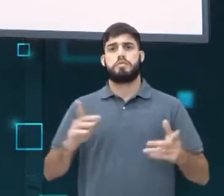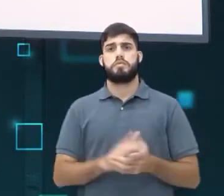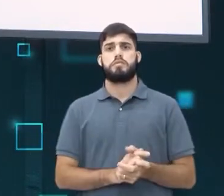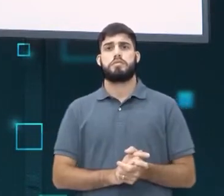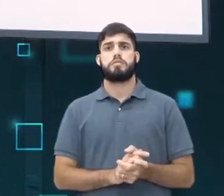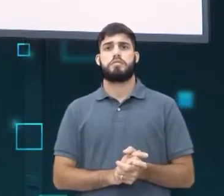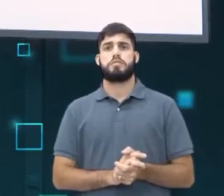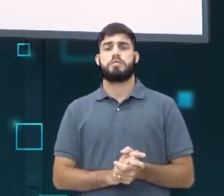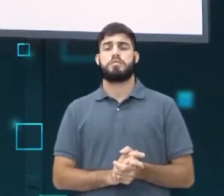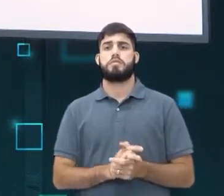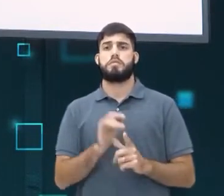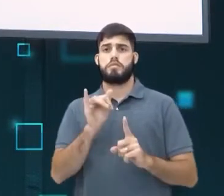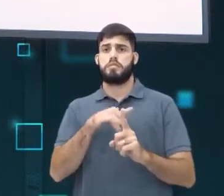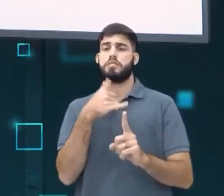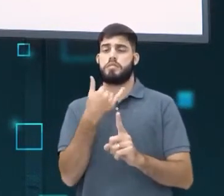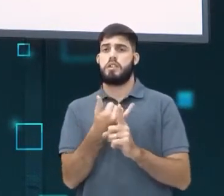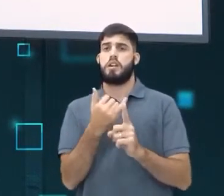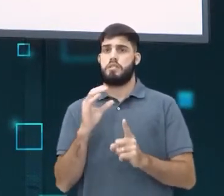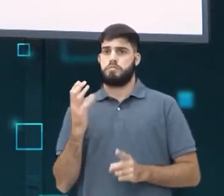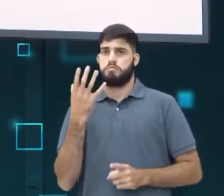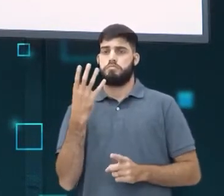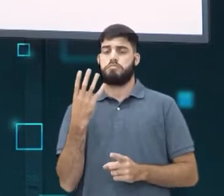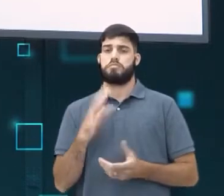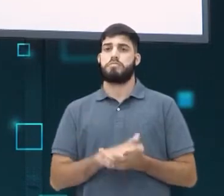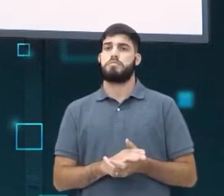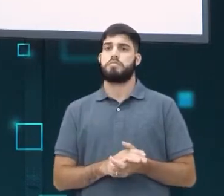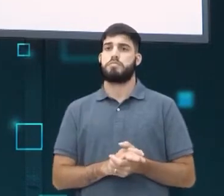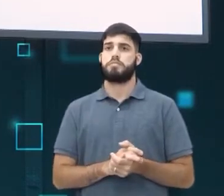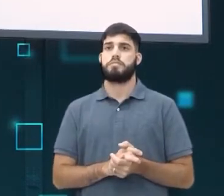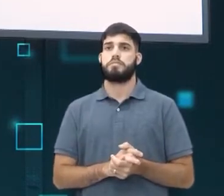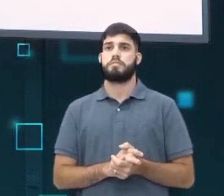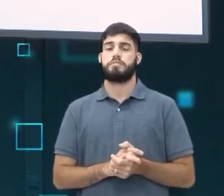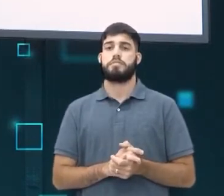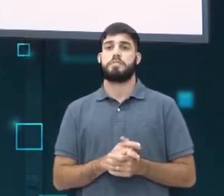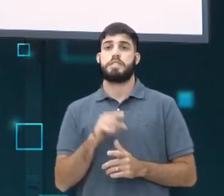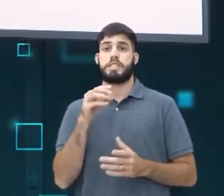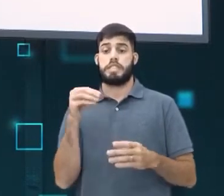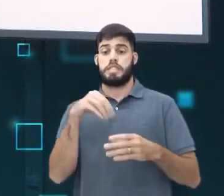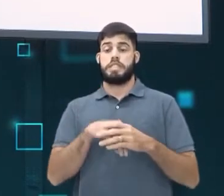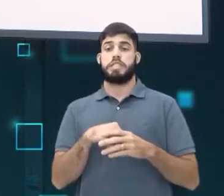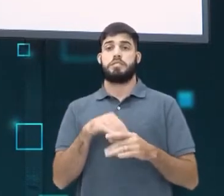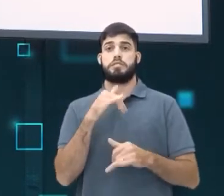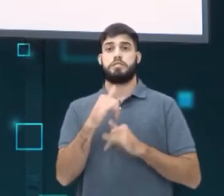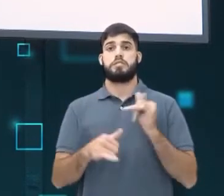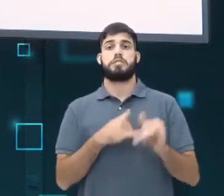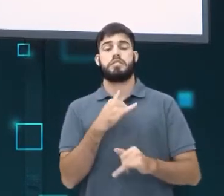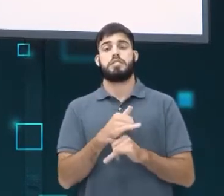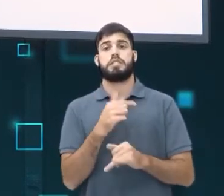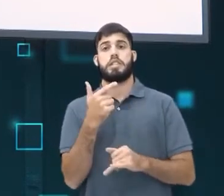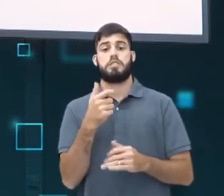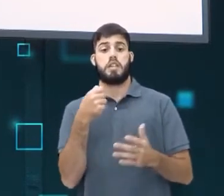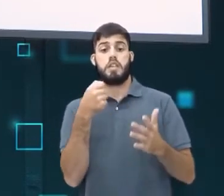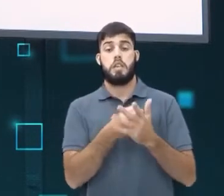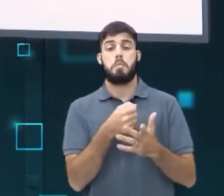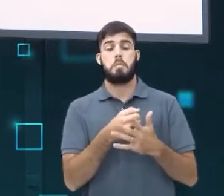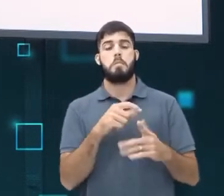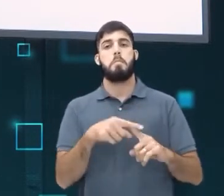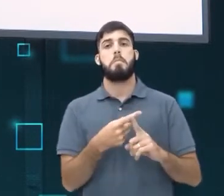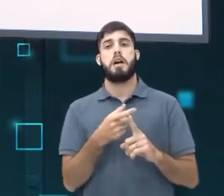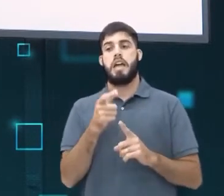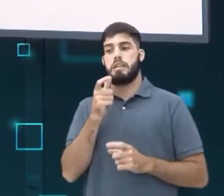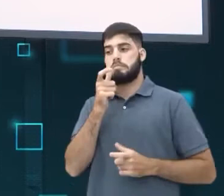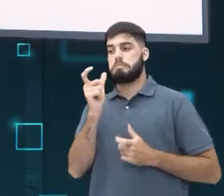Normalmente o bullying acontece dessa maneira. E o bullying na internet, ele não envolve agressões físicas, mas envolvem